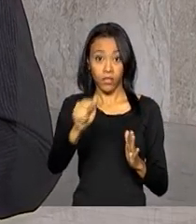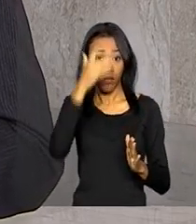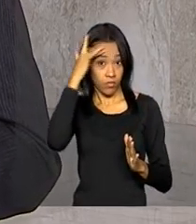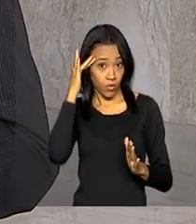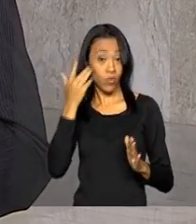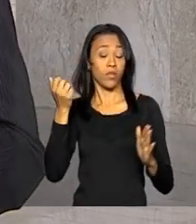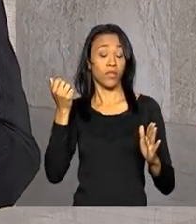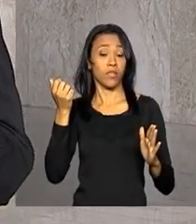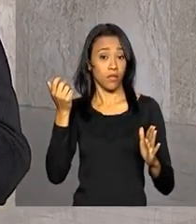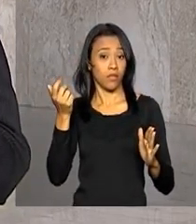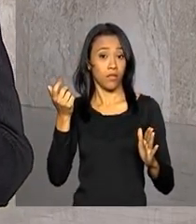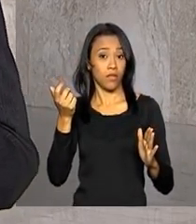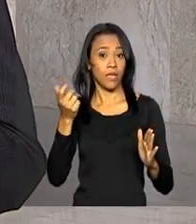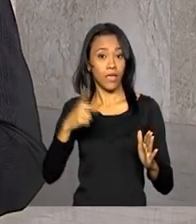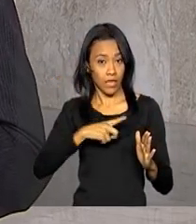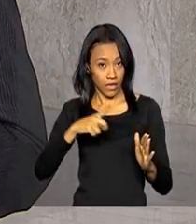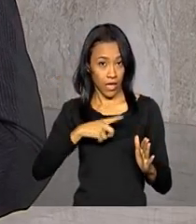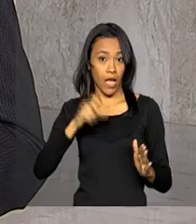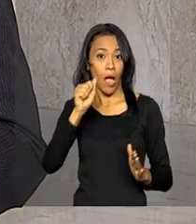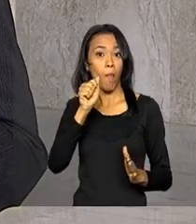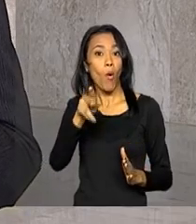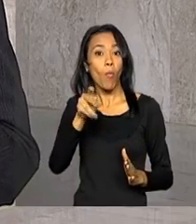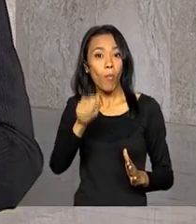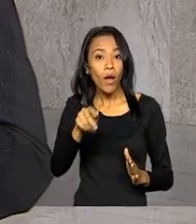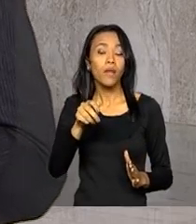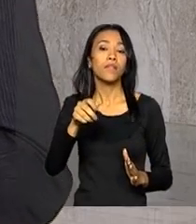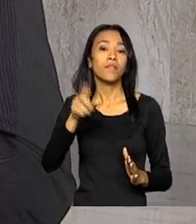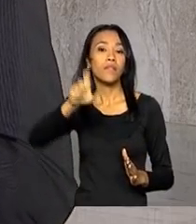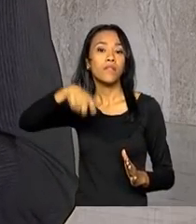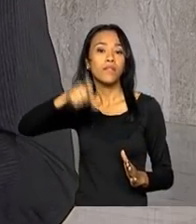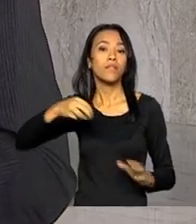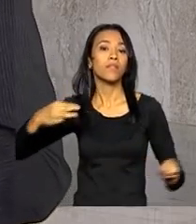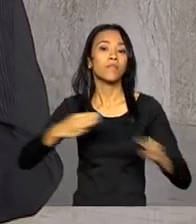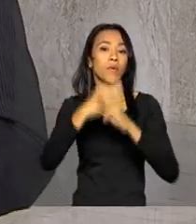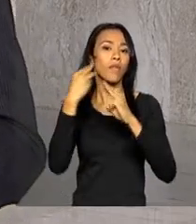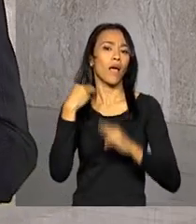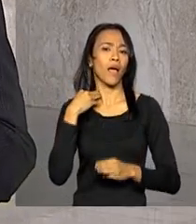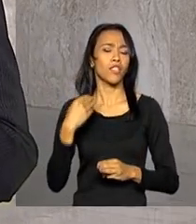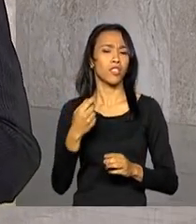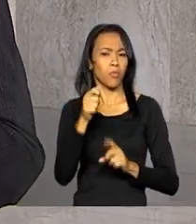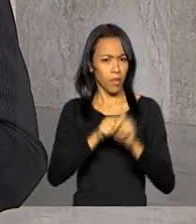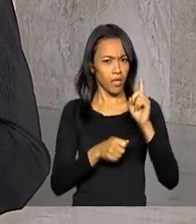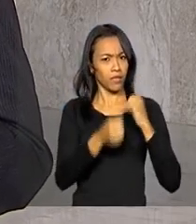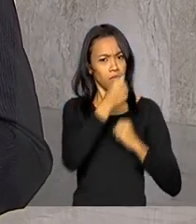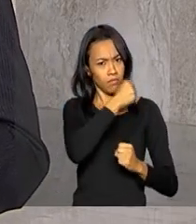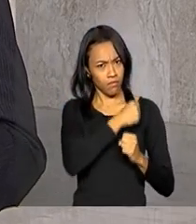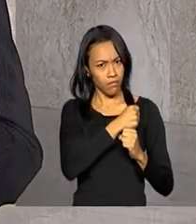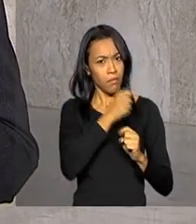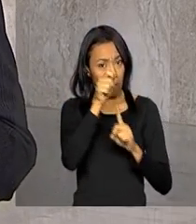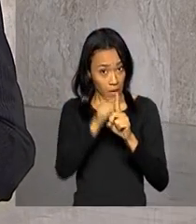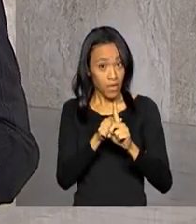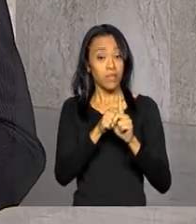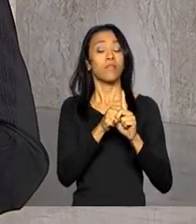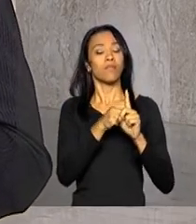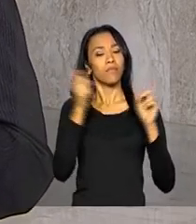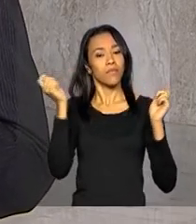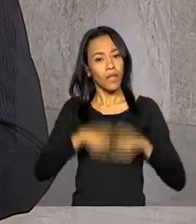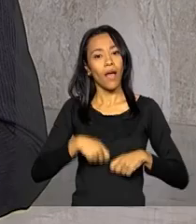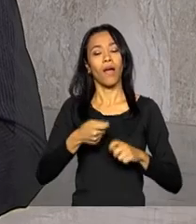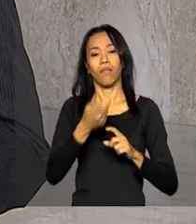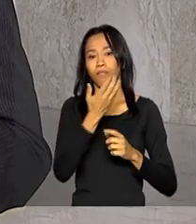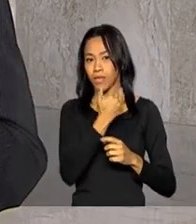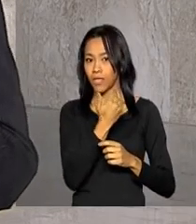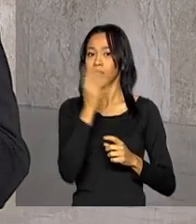que já têm a poupança Caixa Fácil já podem, desde o mês passado, optar por receber diretamente nessa conta